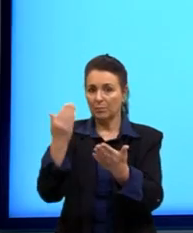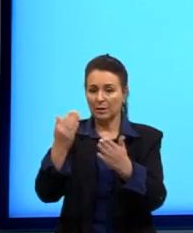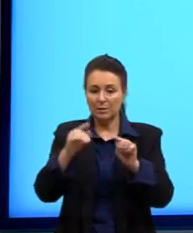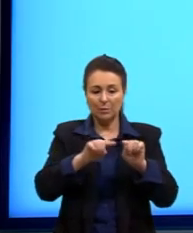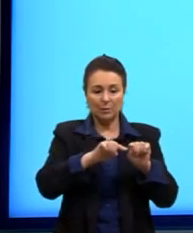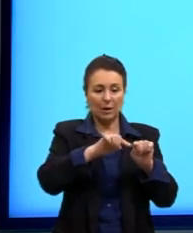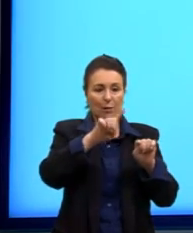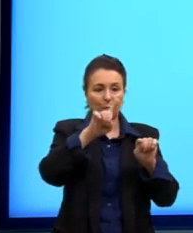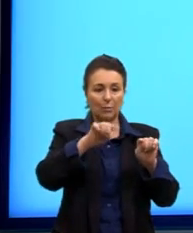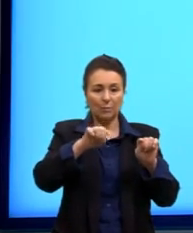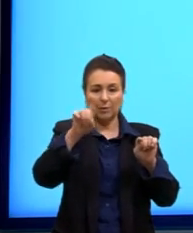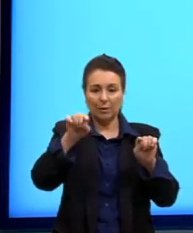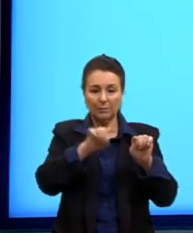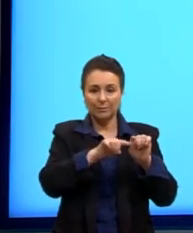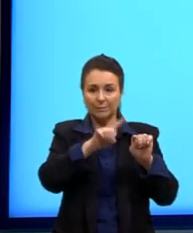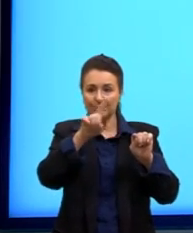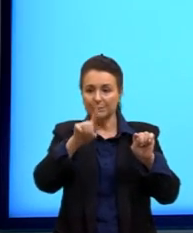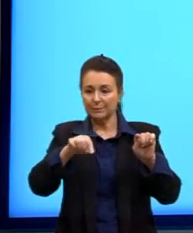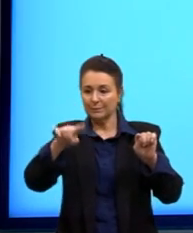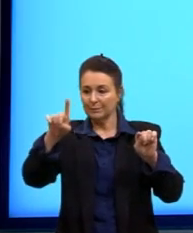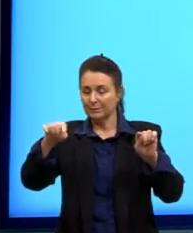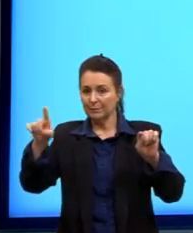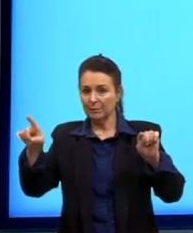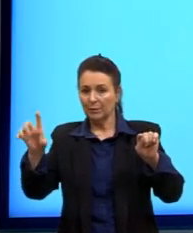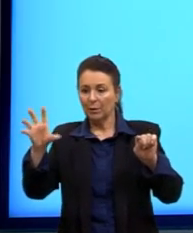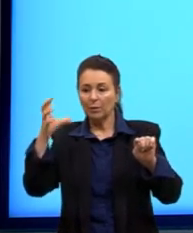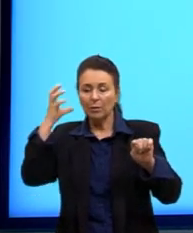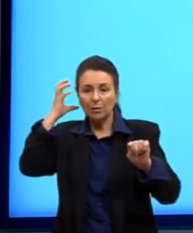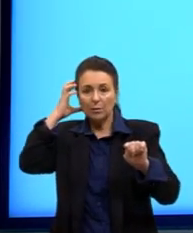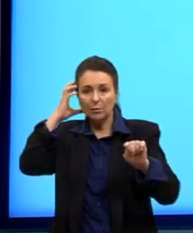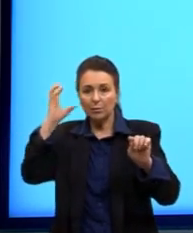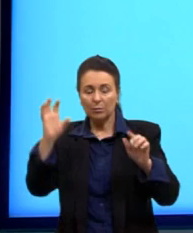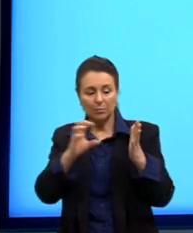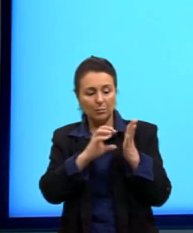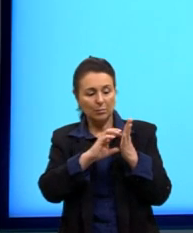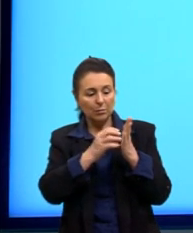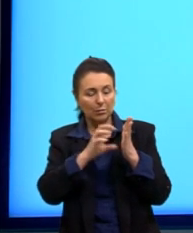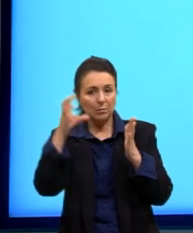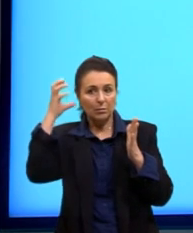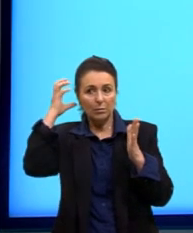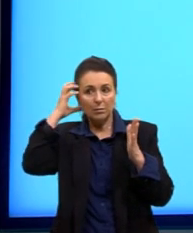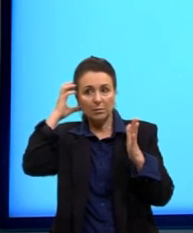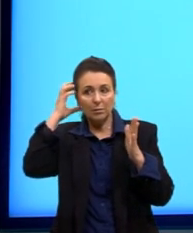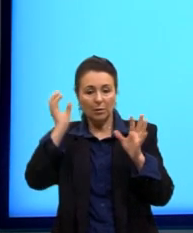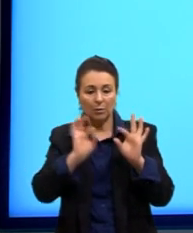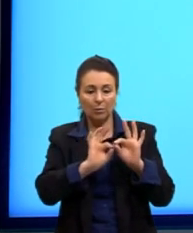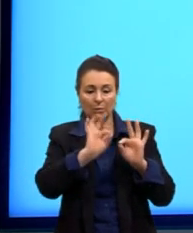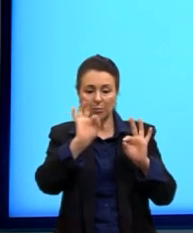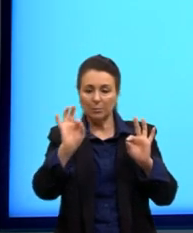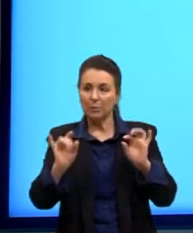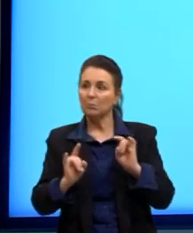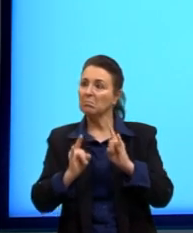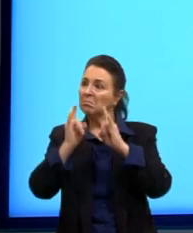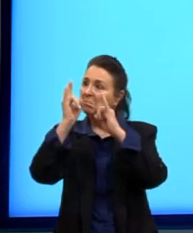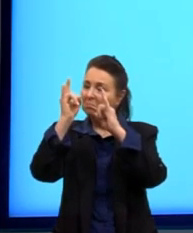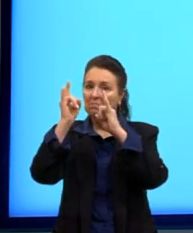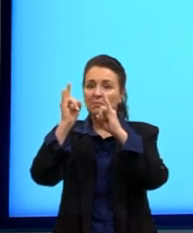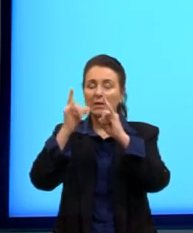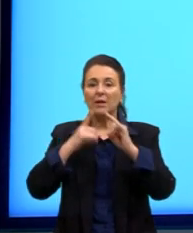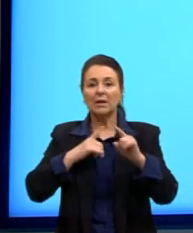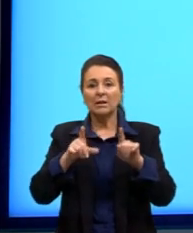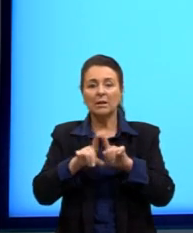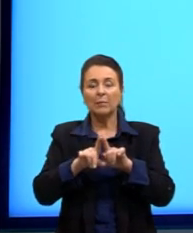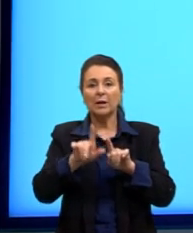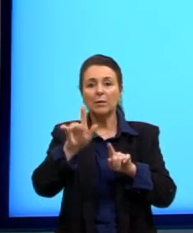Onde essa primeira aqui, ó, a onda do rádio é do tamanho de um edifício, o comprimento de onda, e a onda dos raios